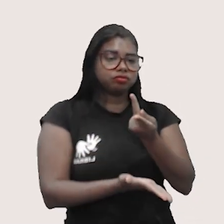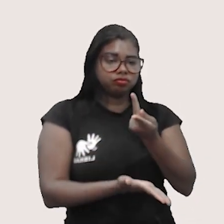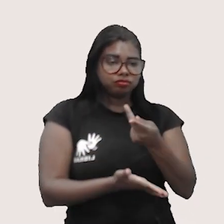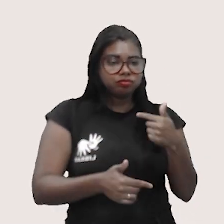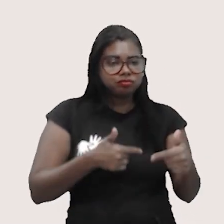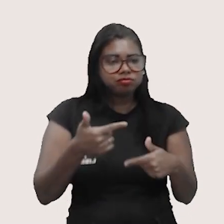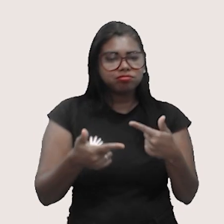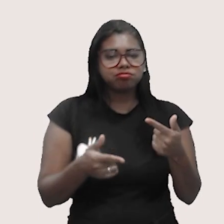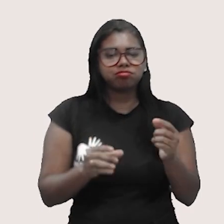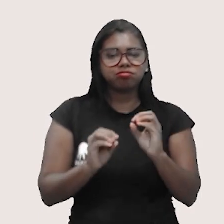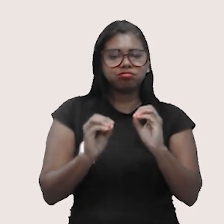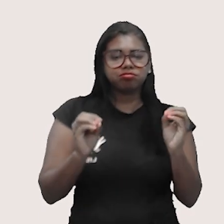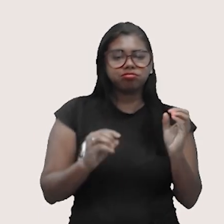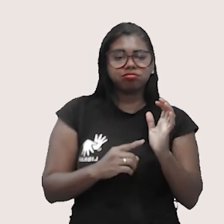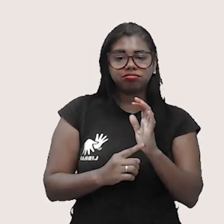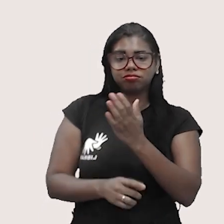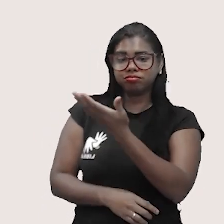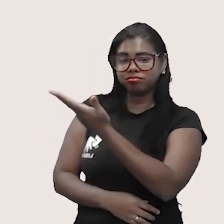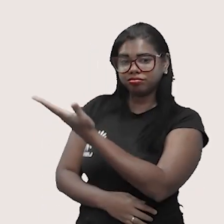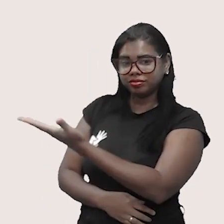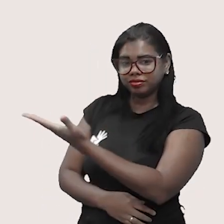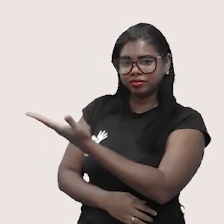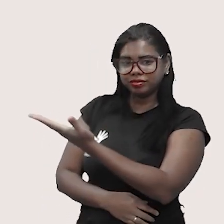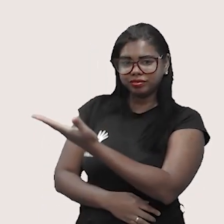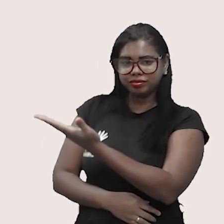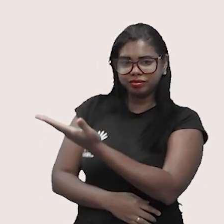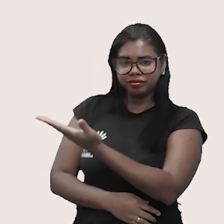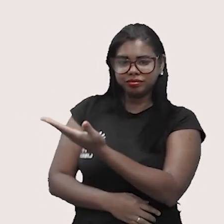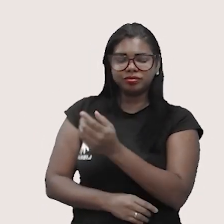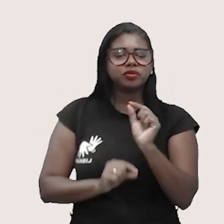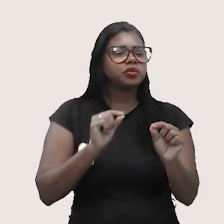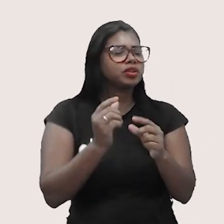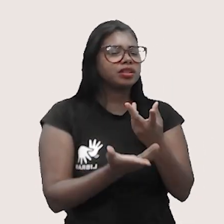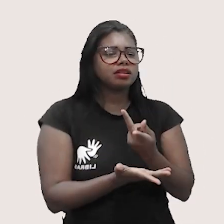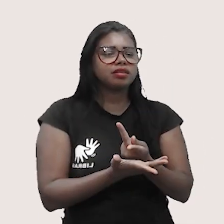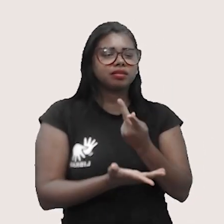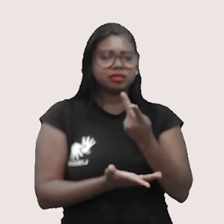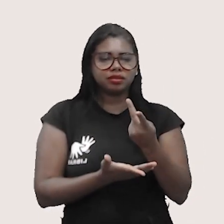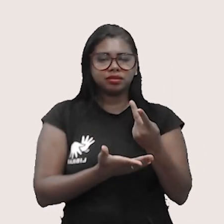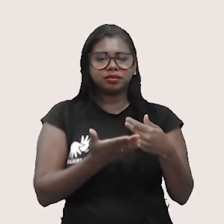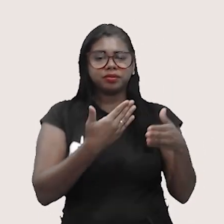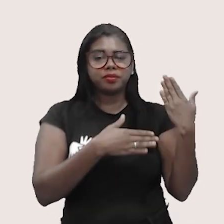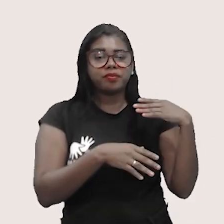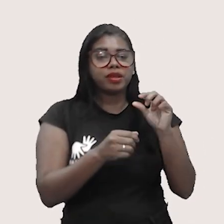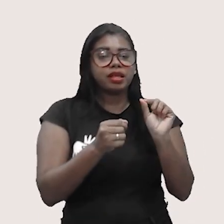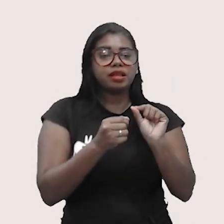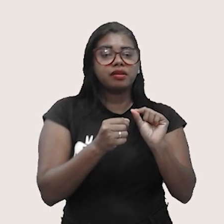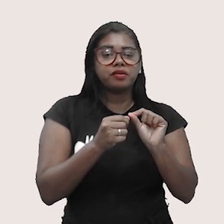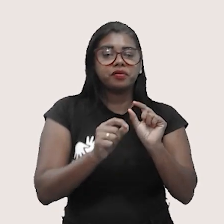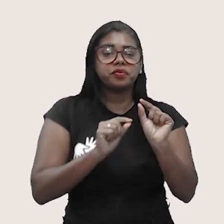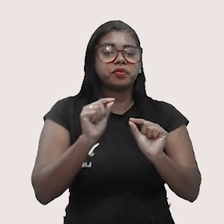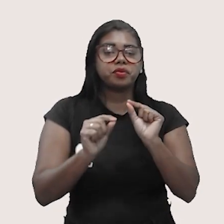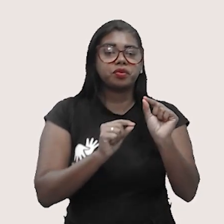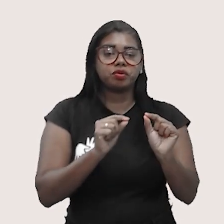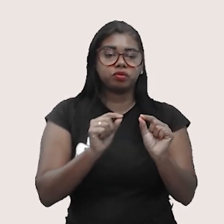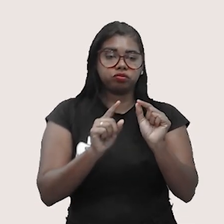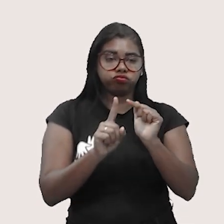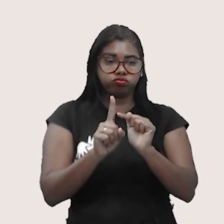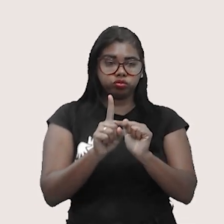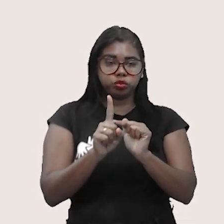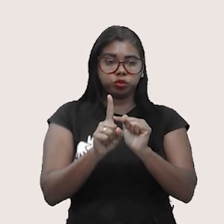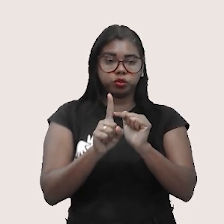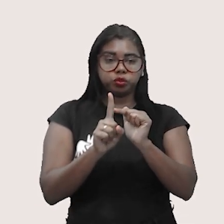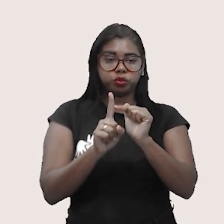cíclico, como a máquina de Denny Papin, no qual o que é que acontecia? Ele fazia com que existisse um aumento da temperatura.